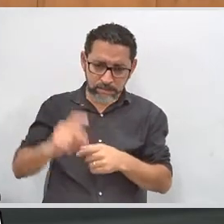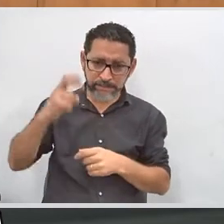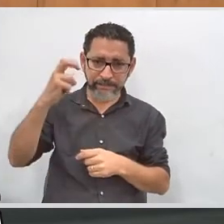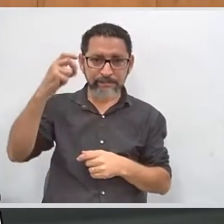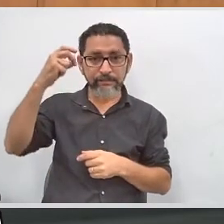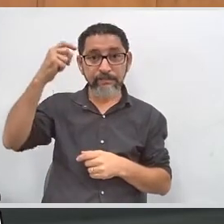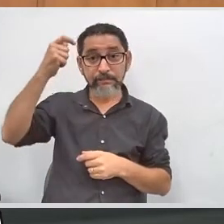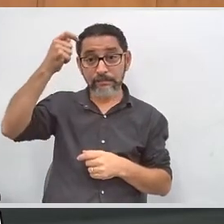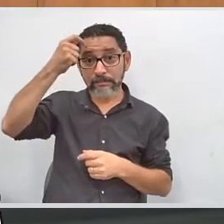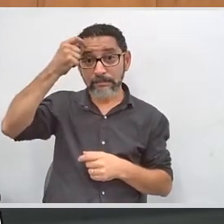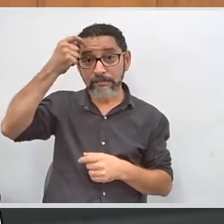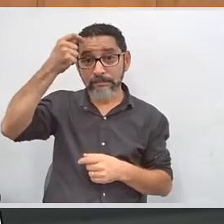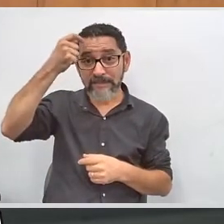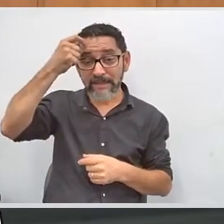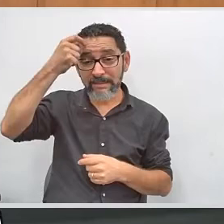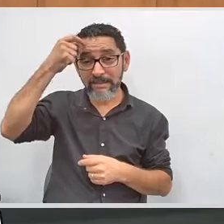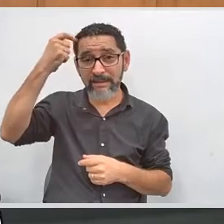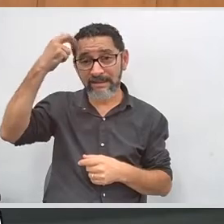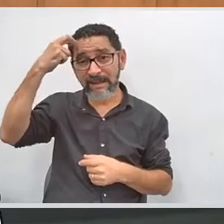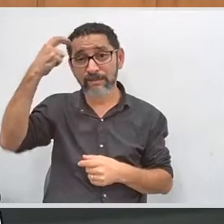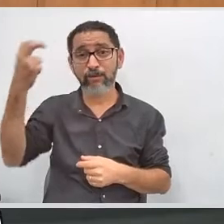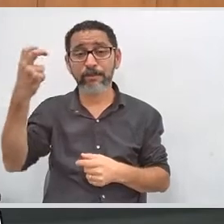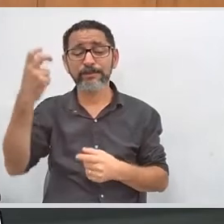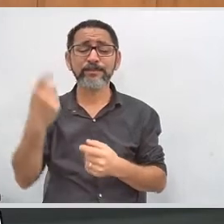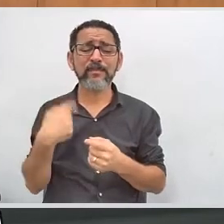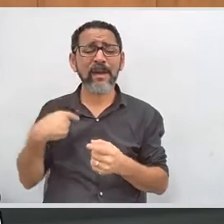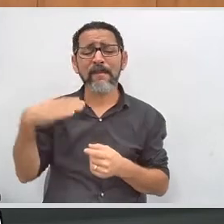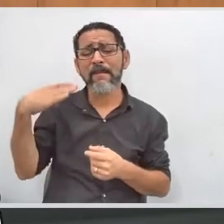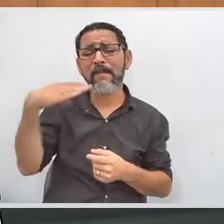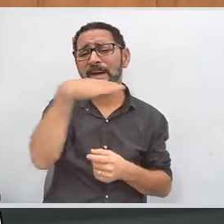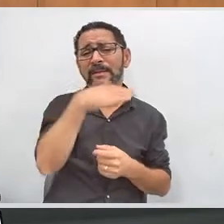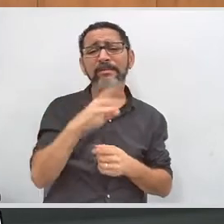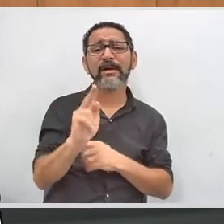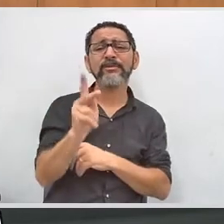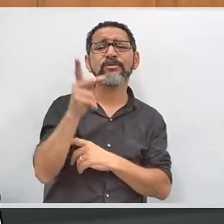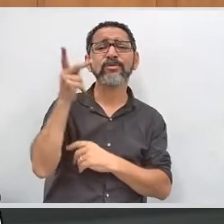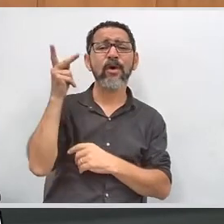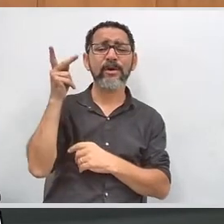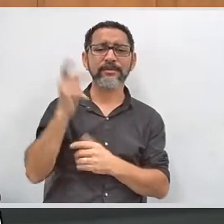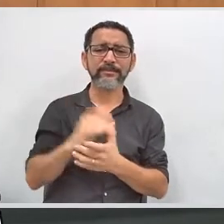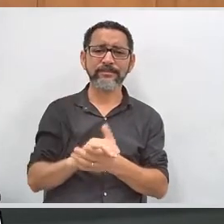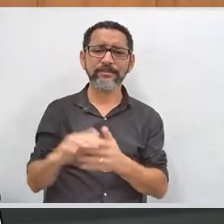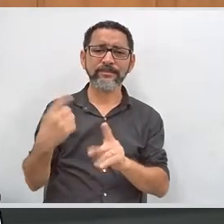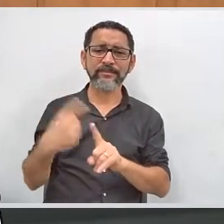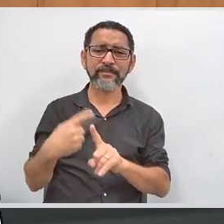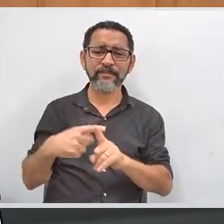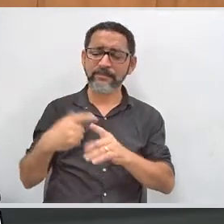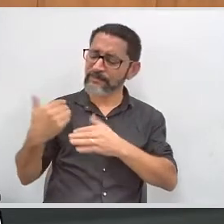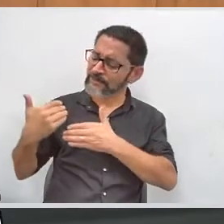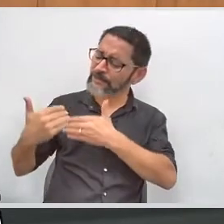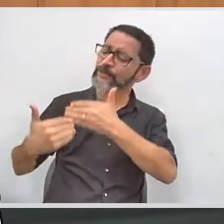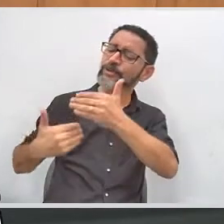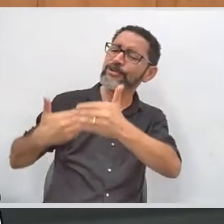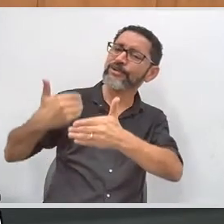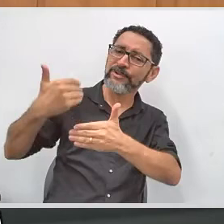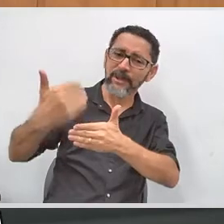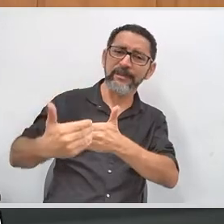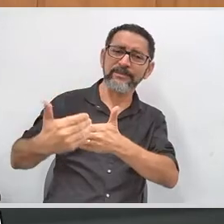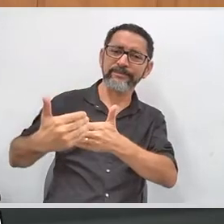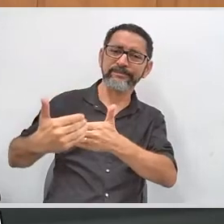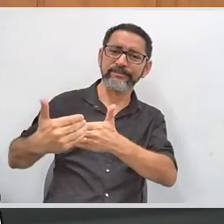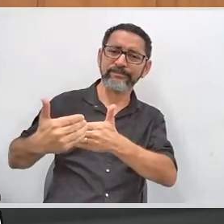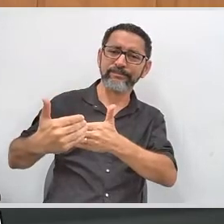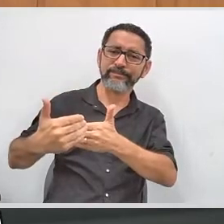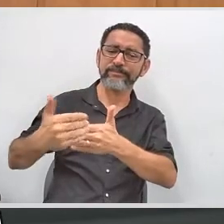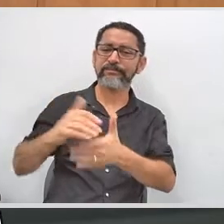a gente vai conseguindo avançar nas nossas percepções, que elas são históricas, e nós ainda, apesar de termos avançado muito, temos